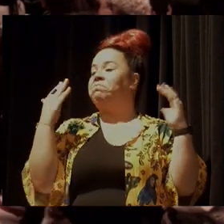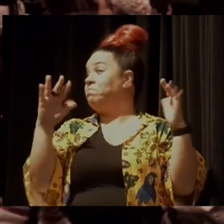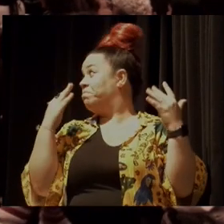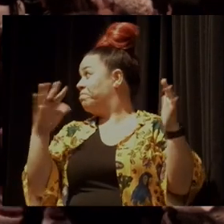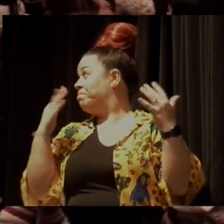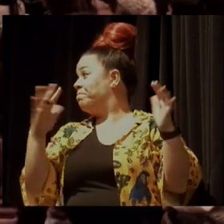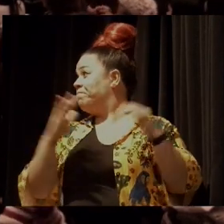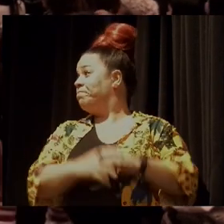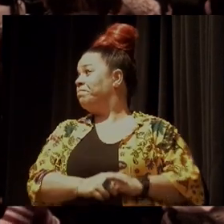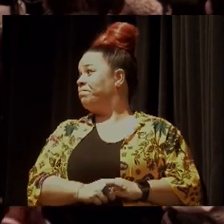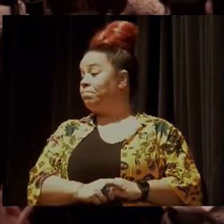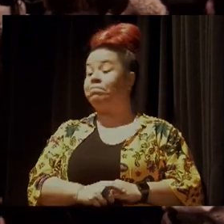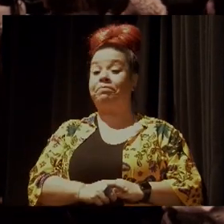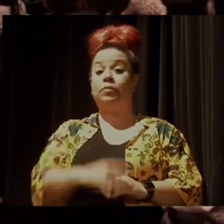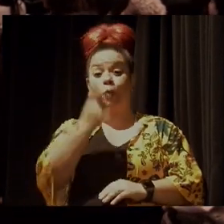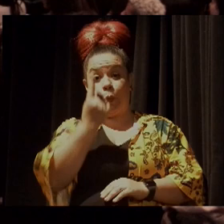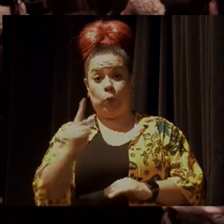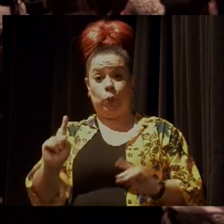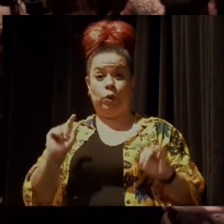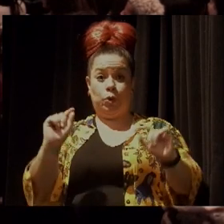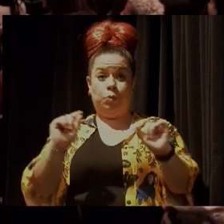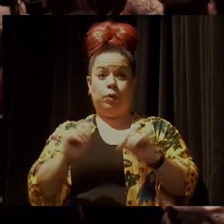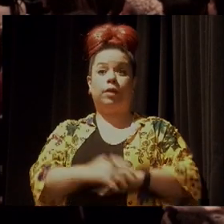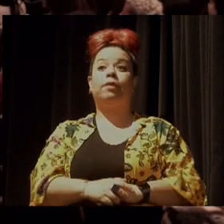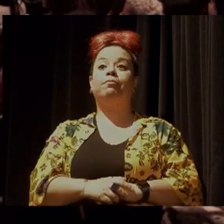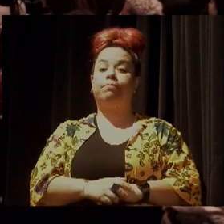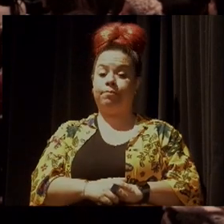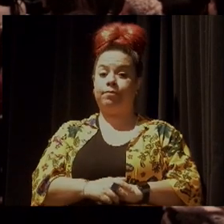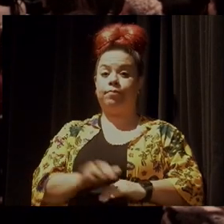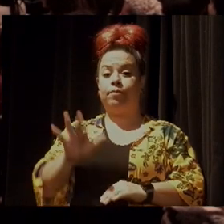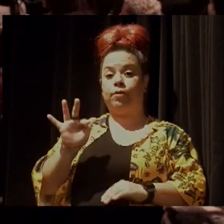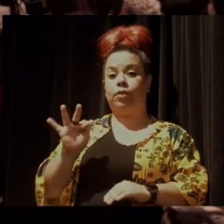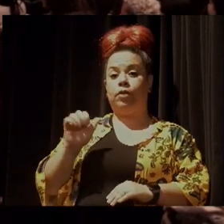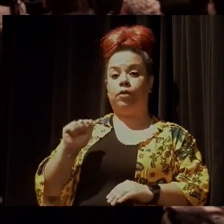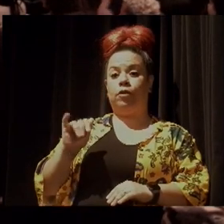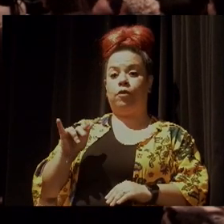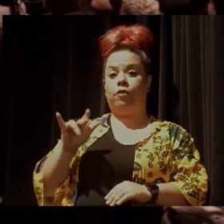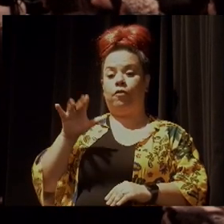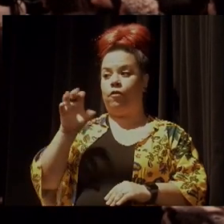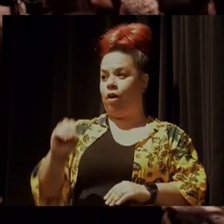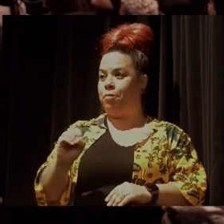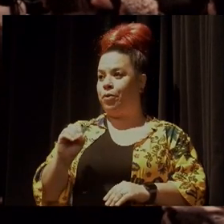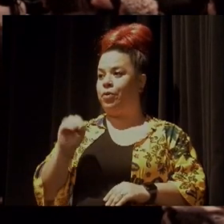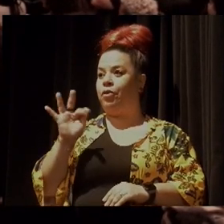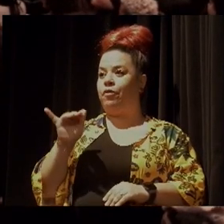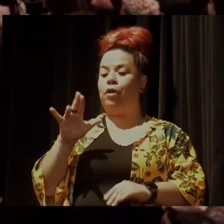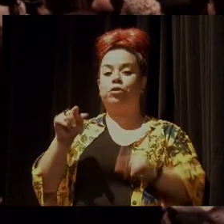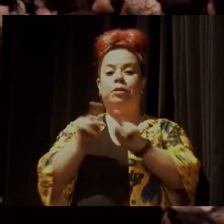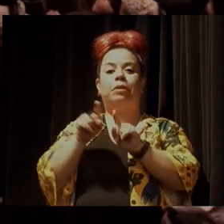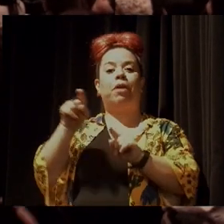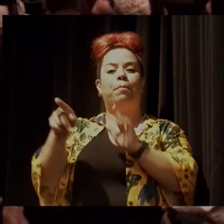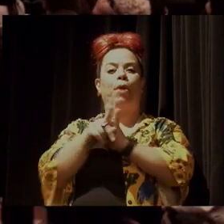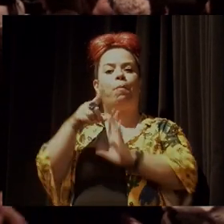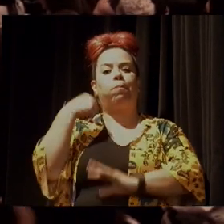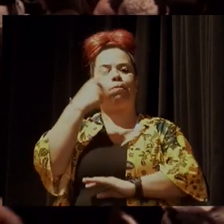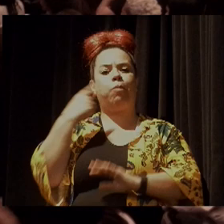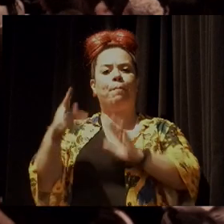E, por último, o grande Fábio Feldman, advogado ambientalista.